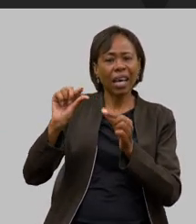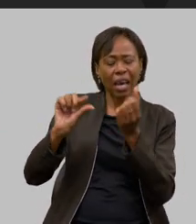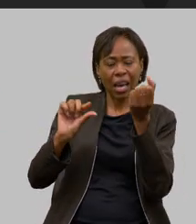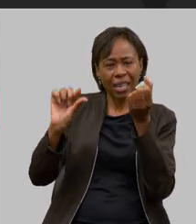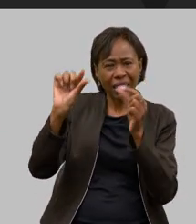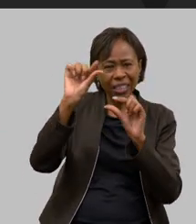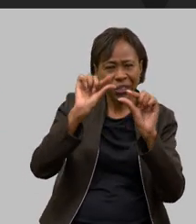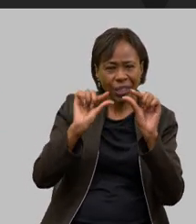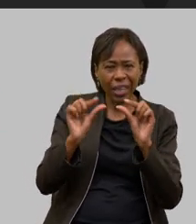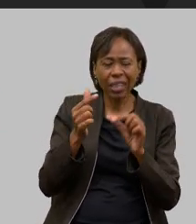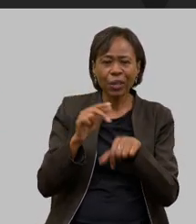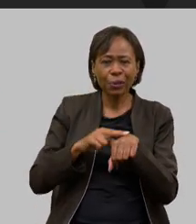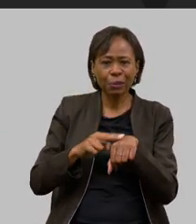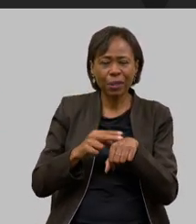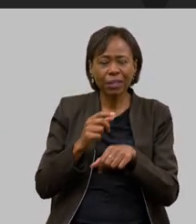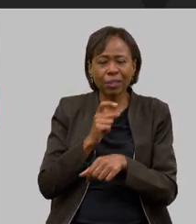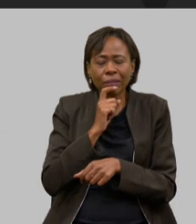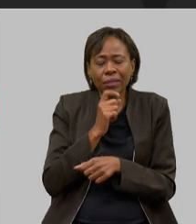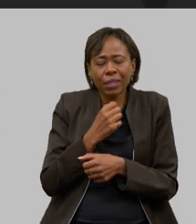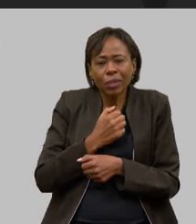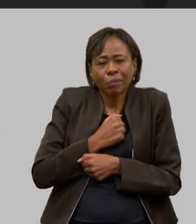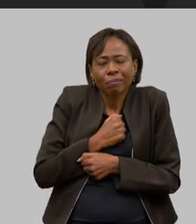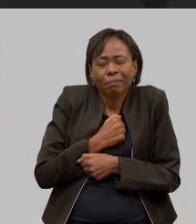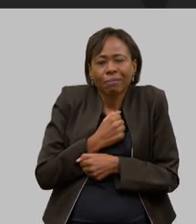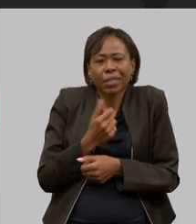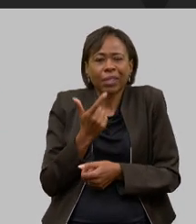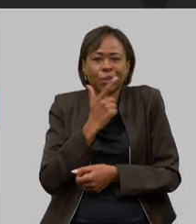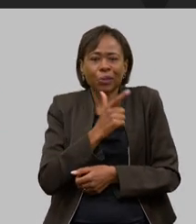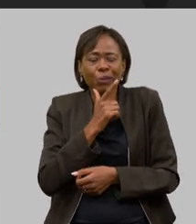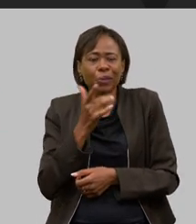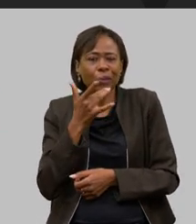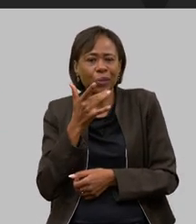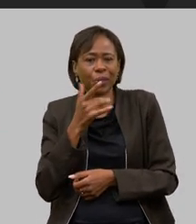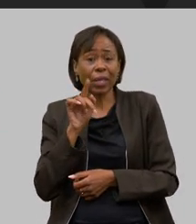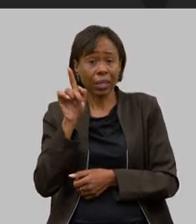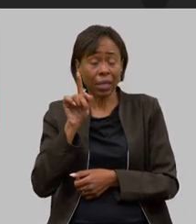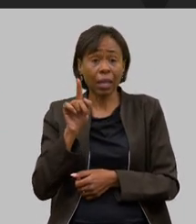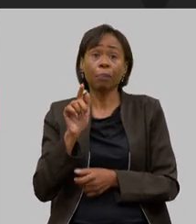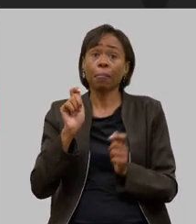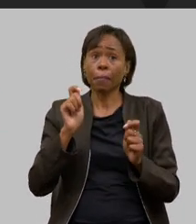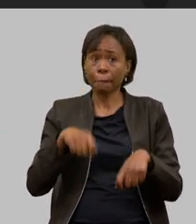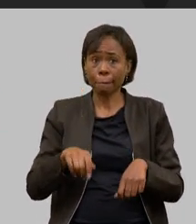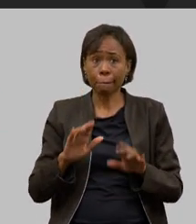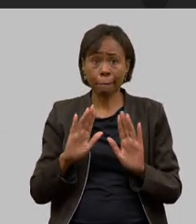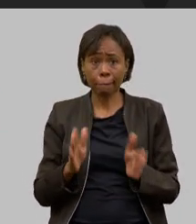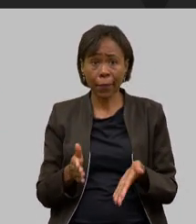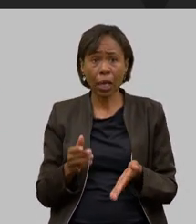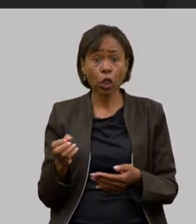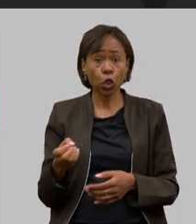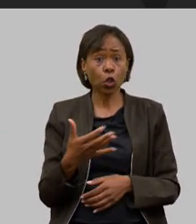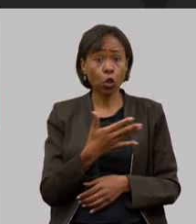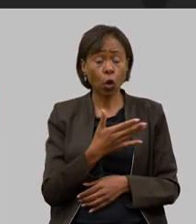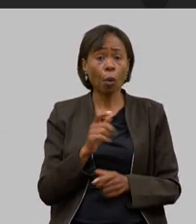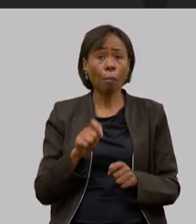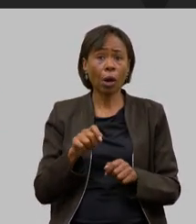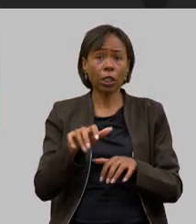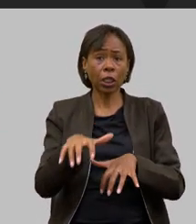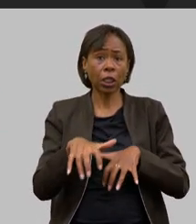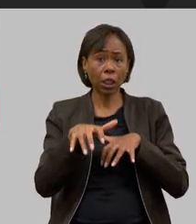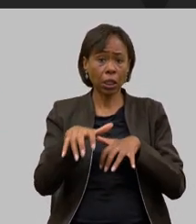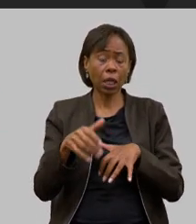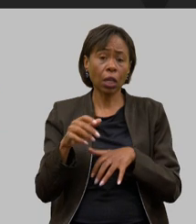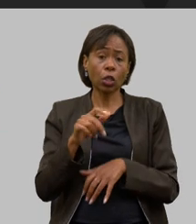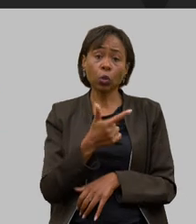friozinho gostoso em Maria da Fé isso já funciona lá então essa nova extratora ela pode processar até 250 quilos de